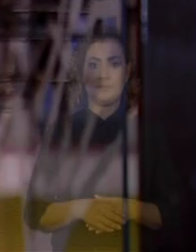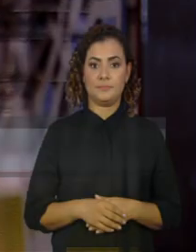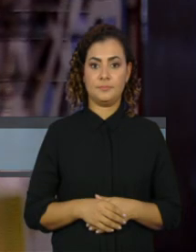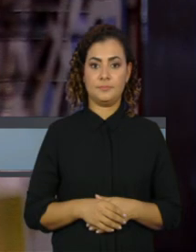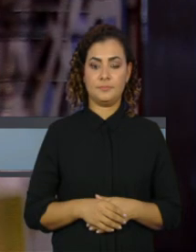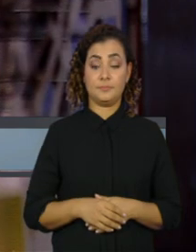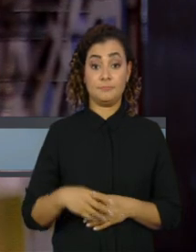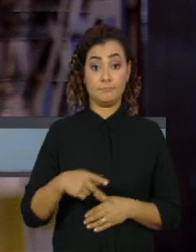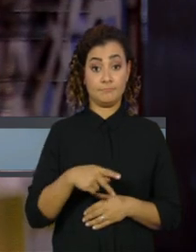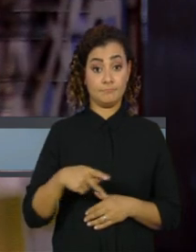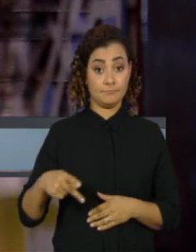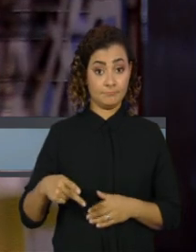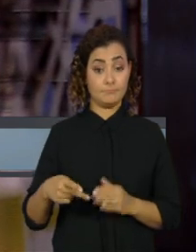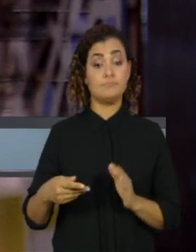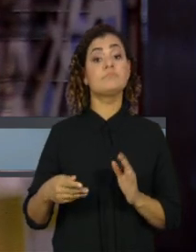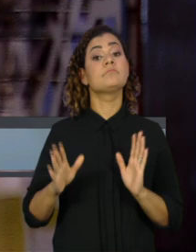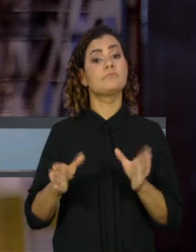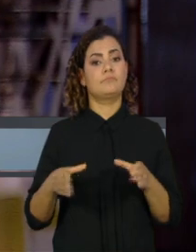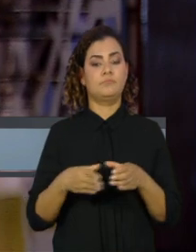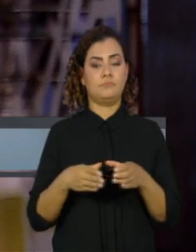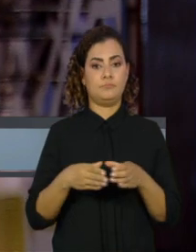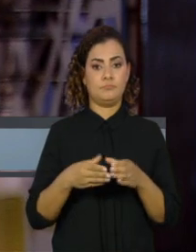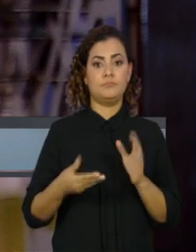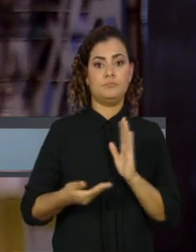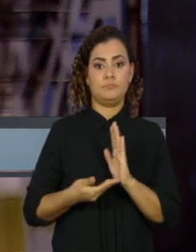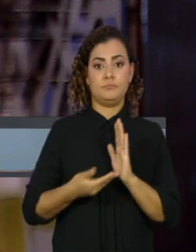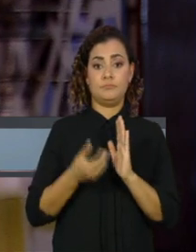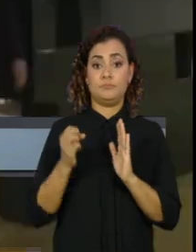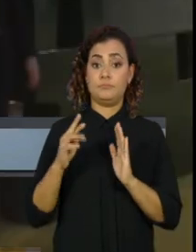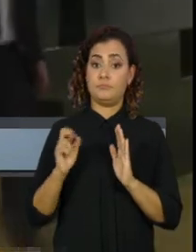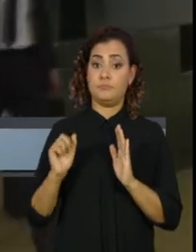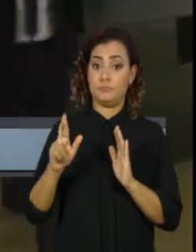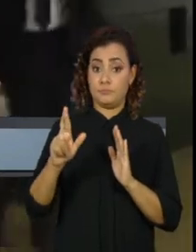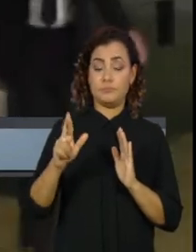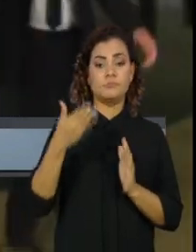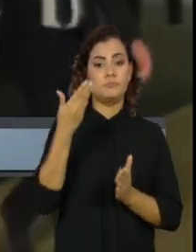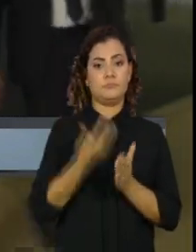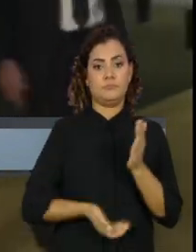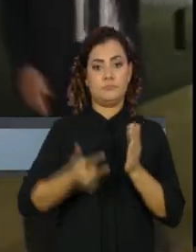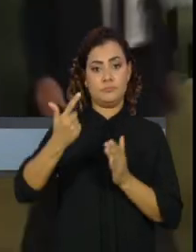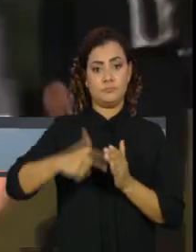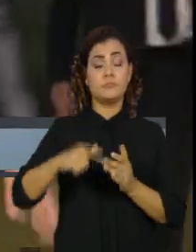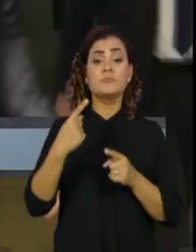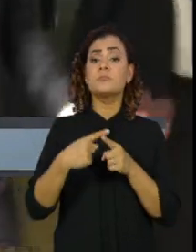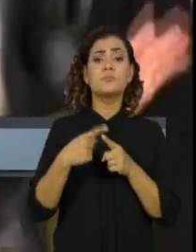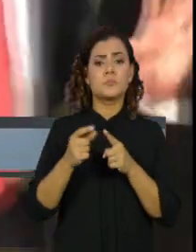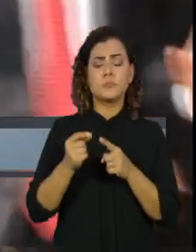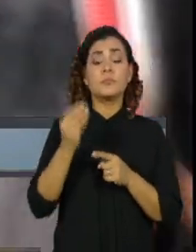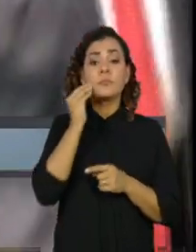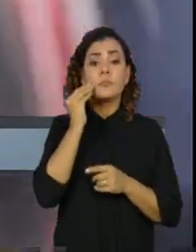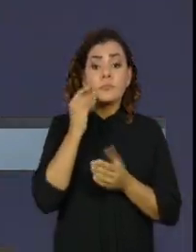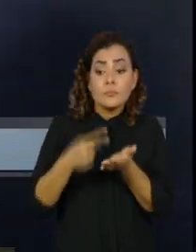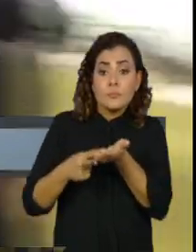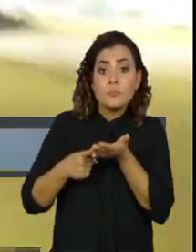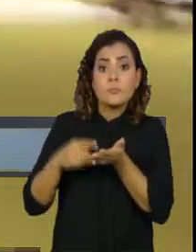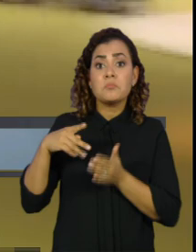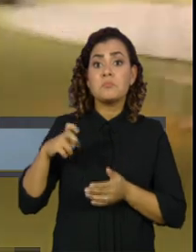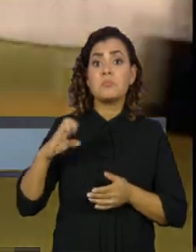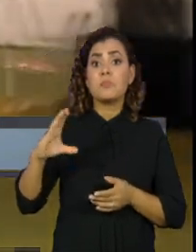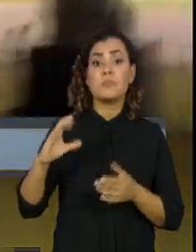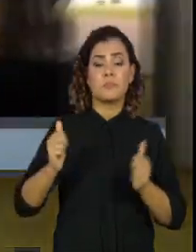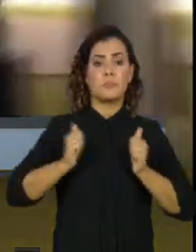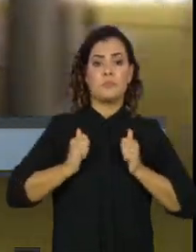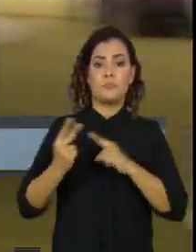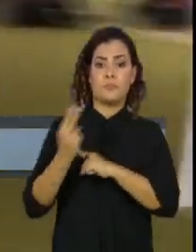O presidente da Câmara, Arthur Lira, sofreu a primeira derrota dele no cargo. Encerrou a tentativa de votar a PEC da imunidade parlamentar ainda